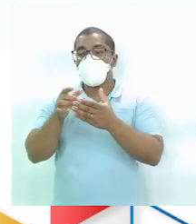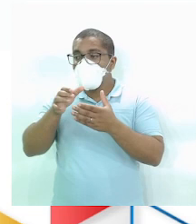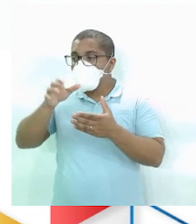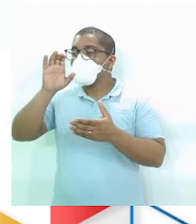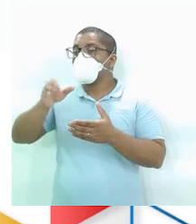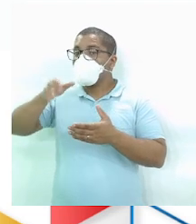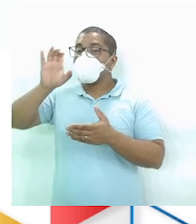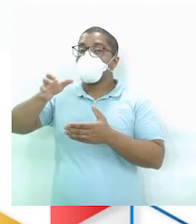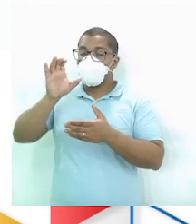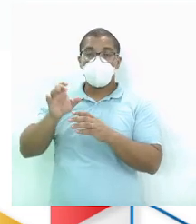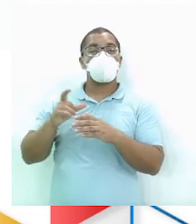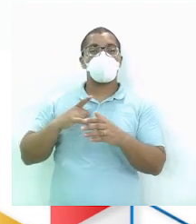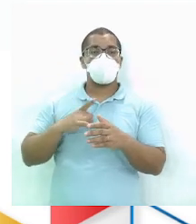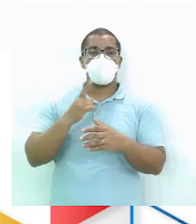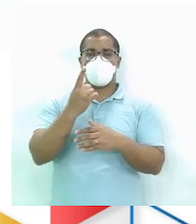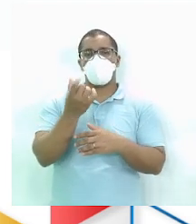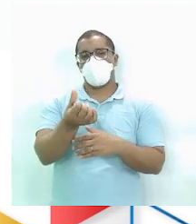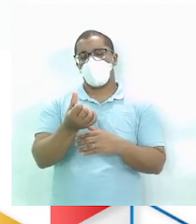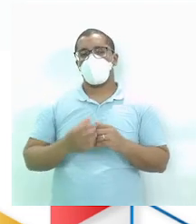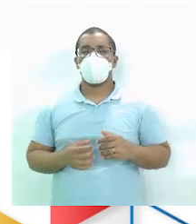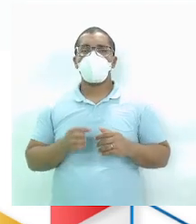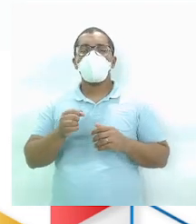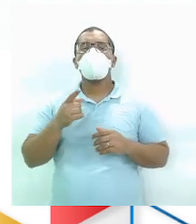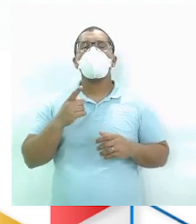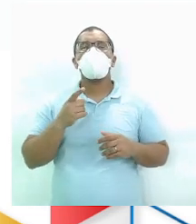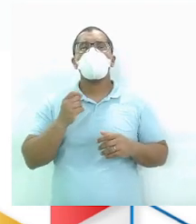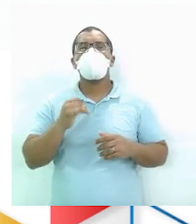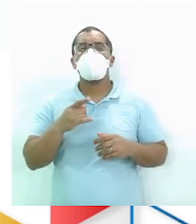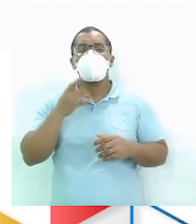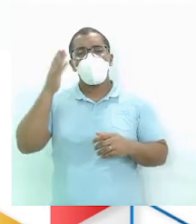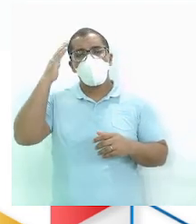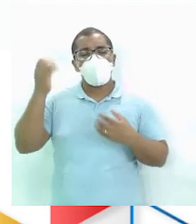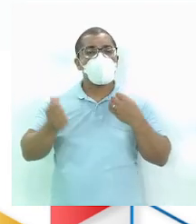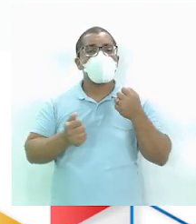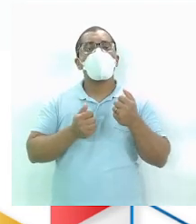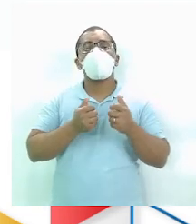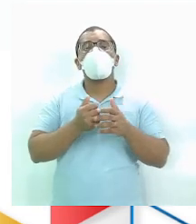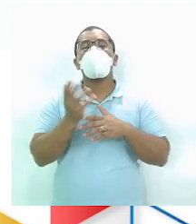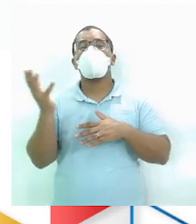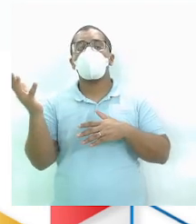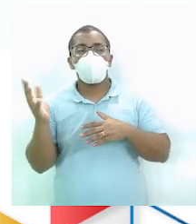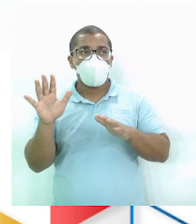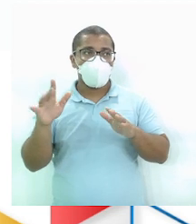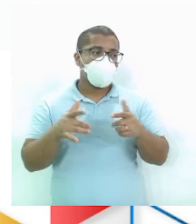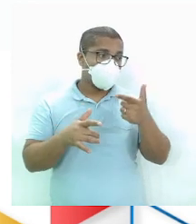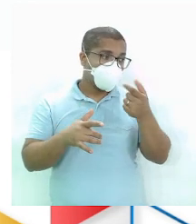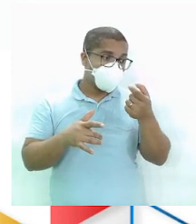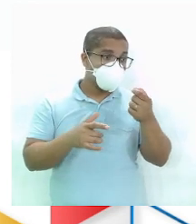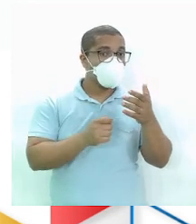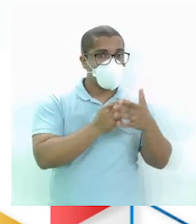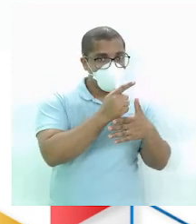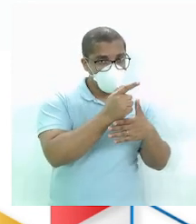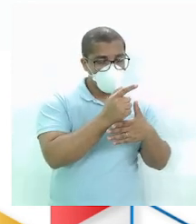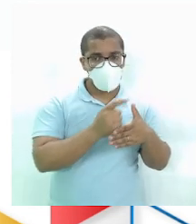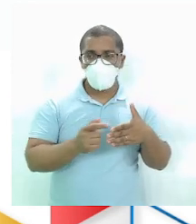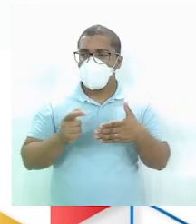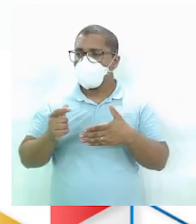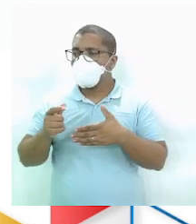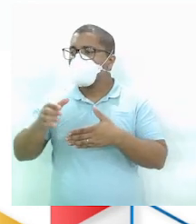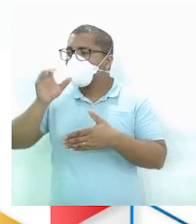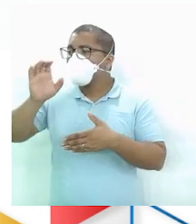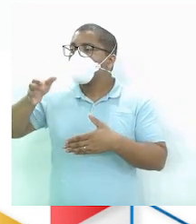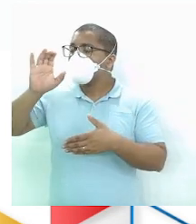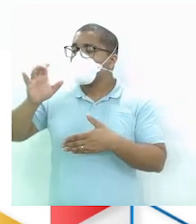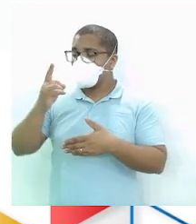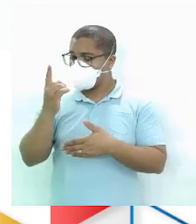eu quiser saber Claro As que sobraram Vinte garrafinhas Foram compradas Consumiram dezesseis